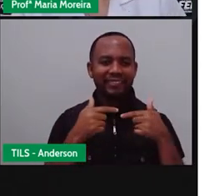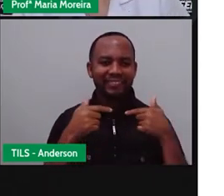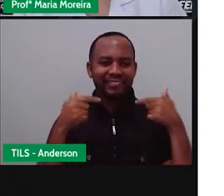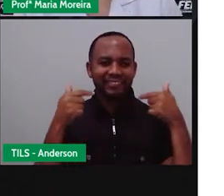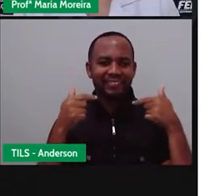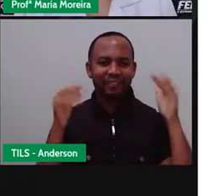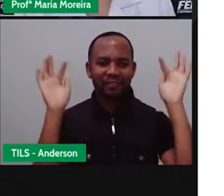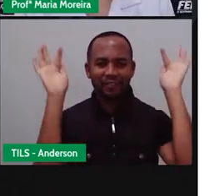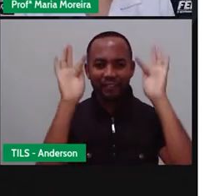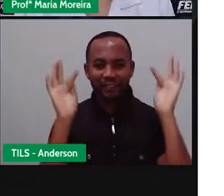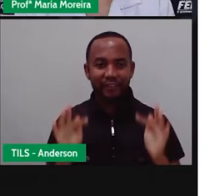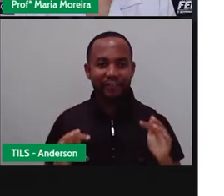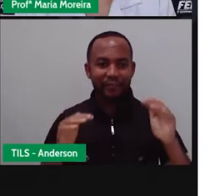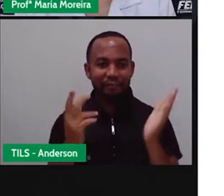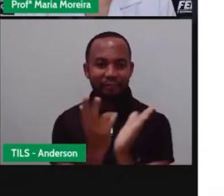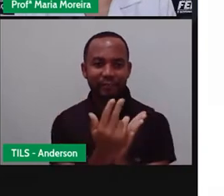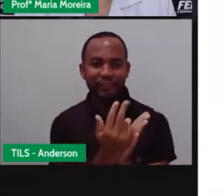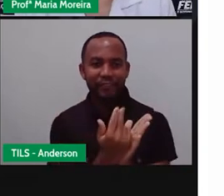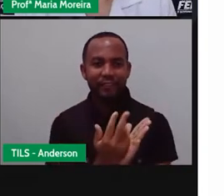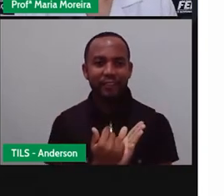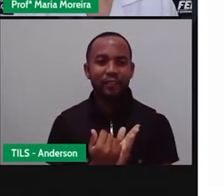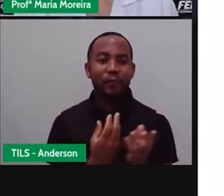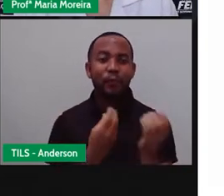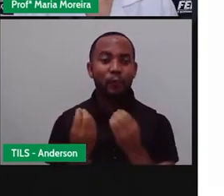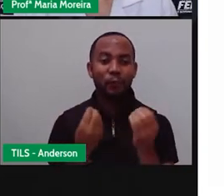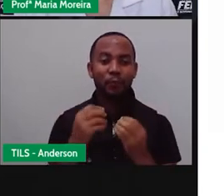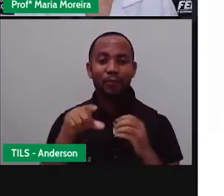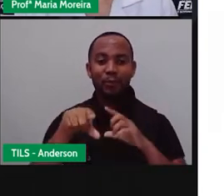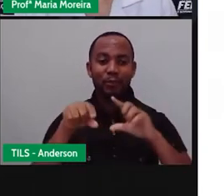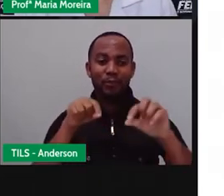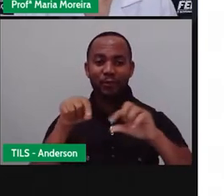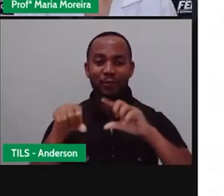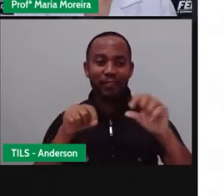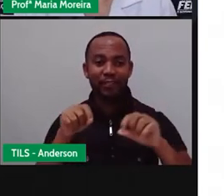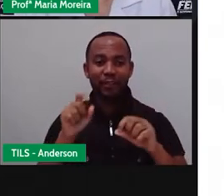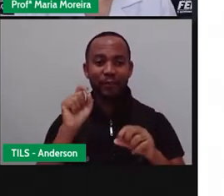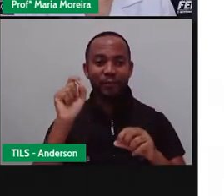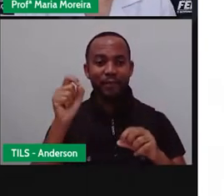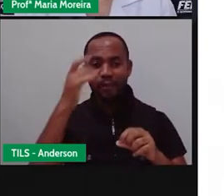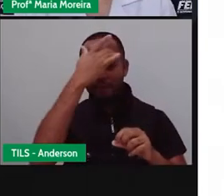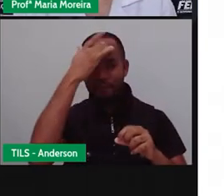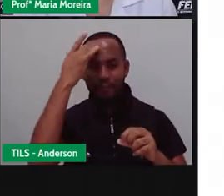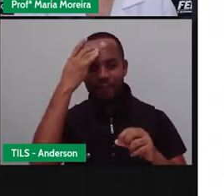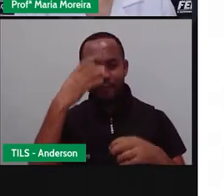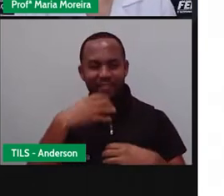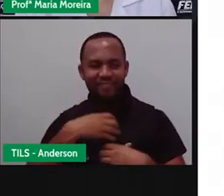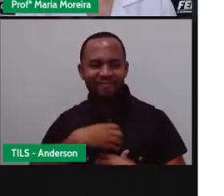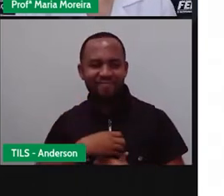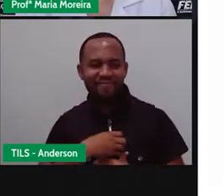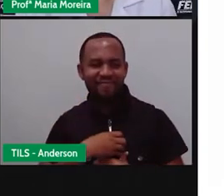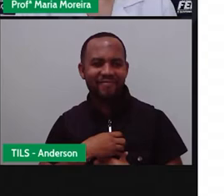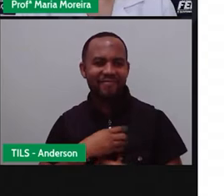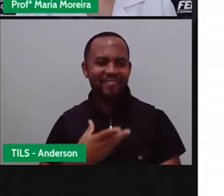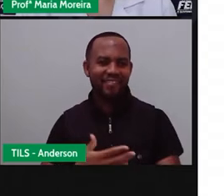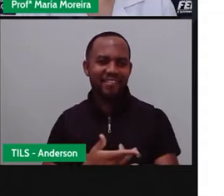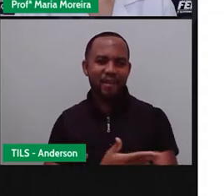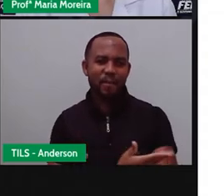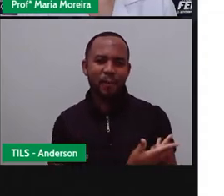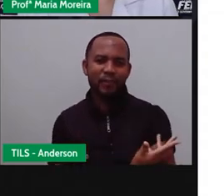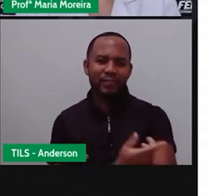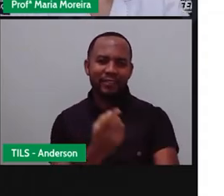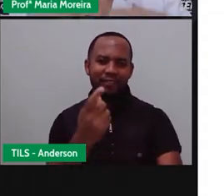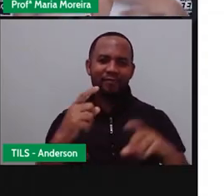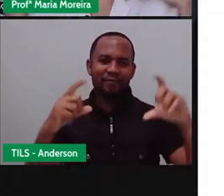né? O próprio artista justifica essa escolha, afirmando que deseja transmitir alegria por meio de seus trabalhos.